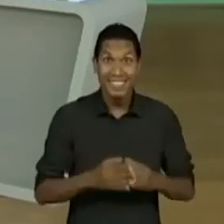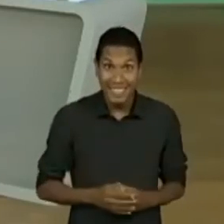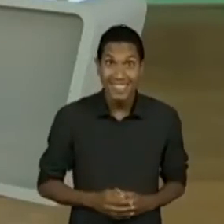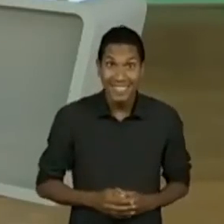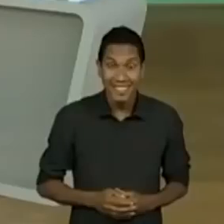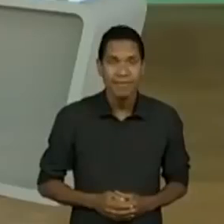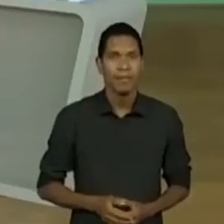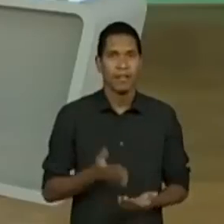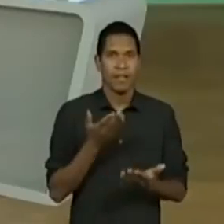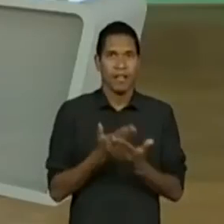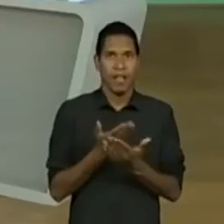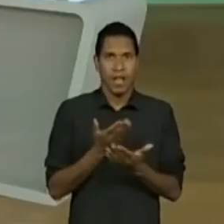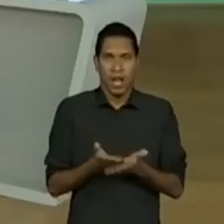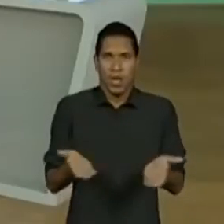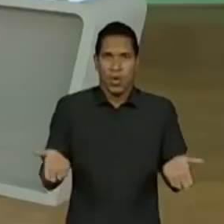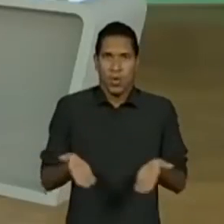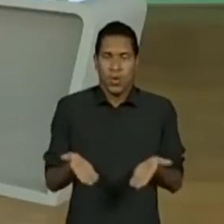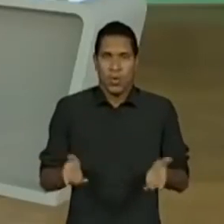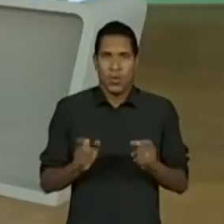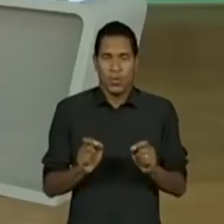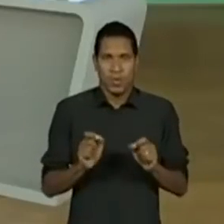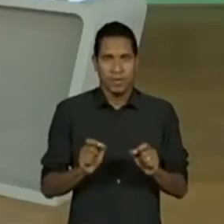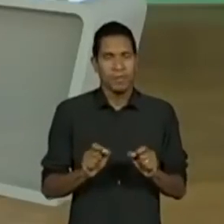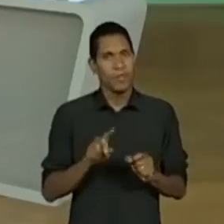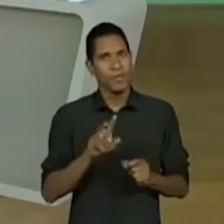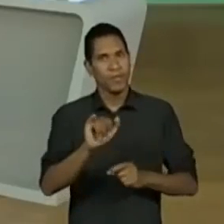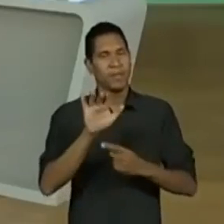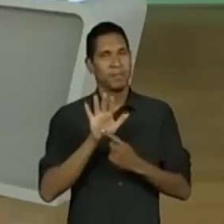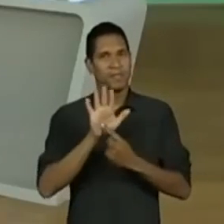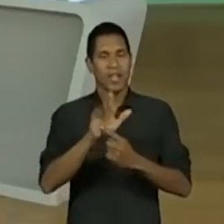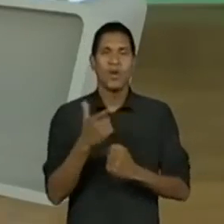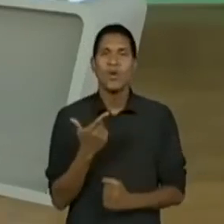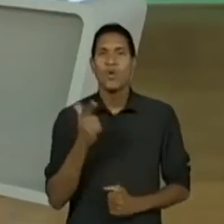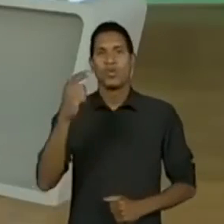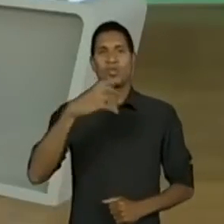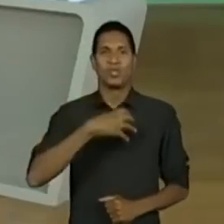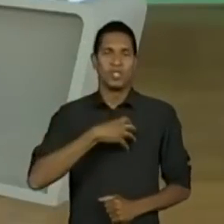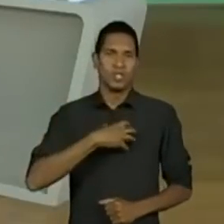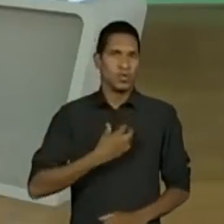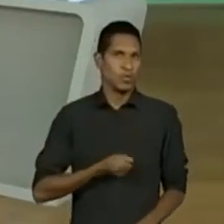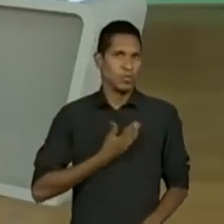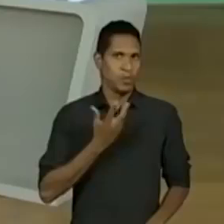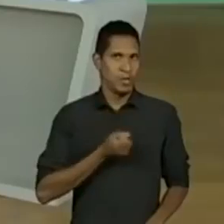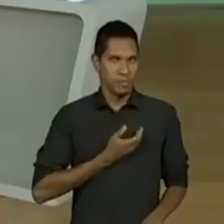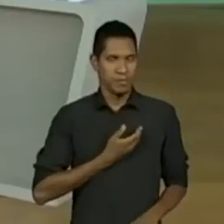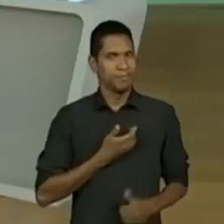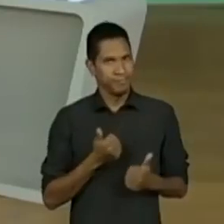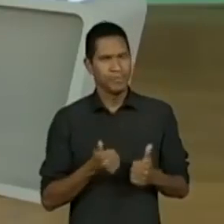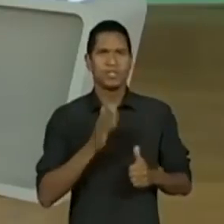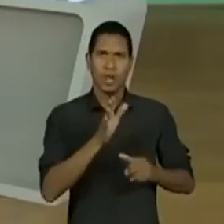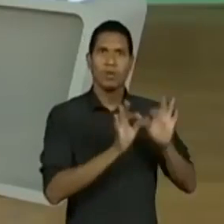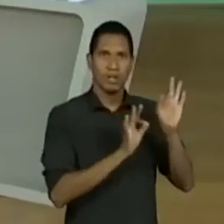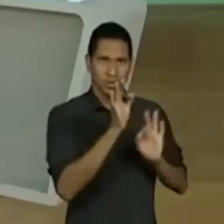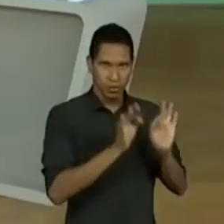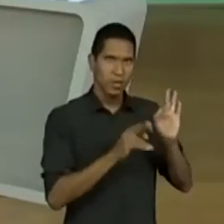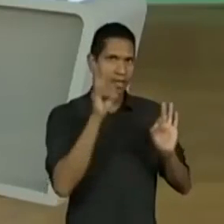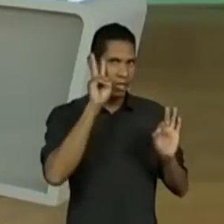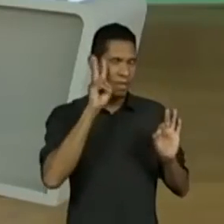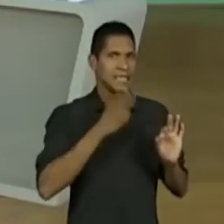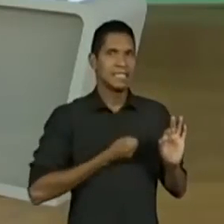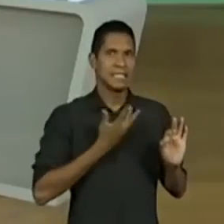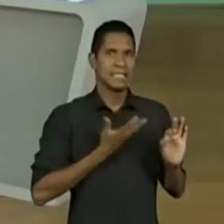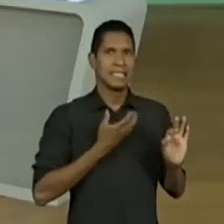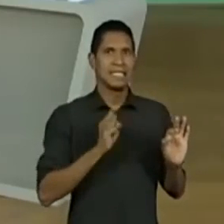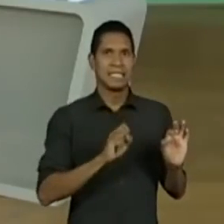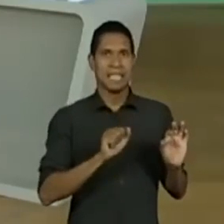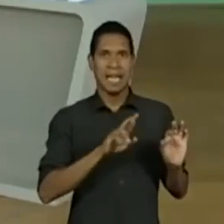A nossa aula de agora, eu vou apresentar um outro formato de poema. Então, a gente já organizou o nosso sarau, e lembrando